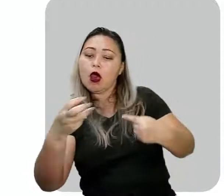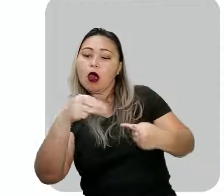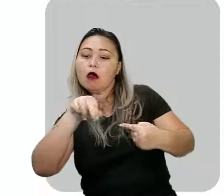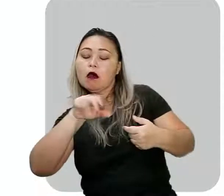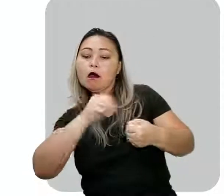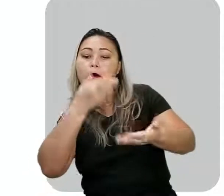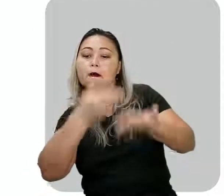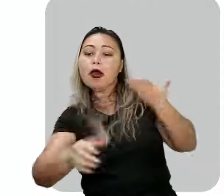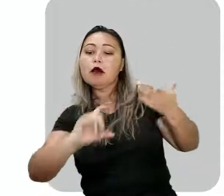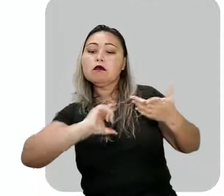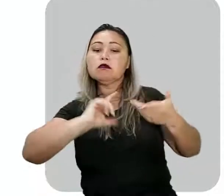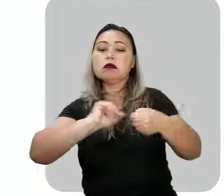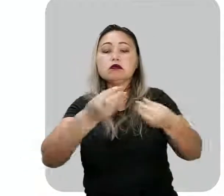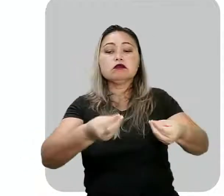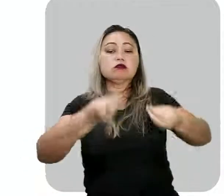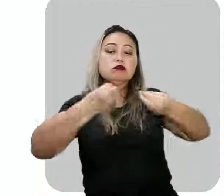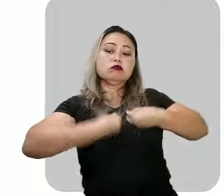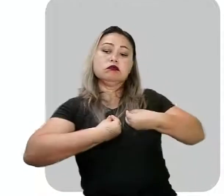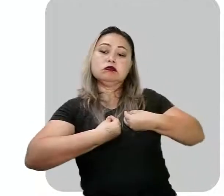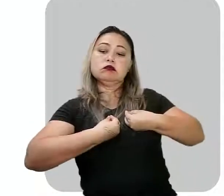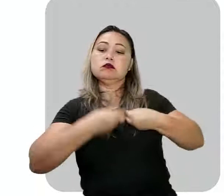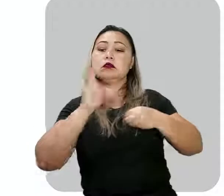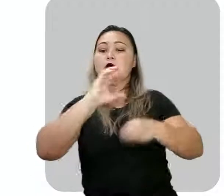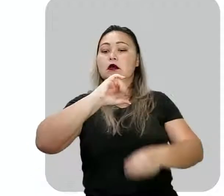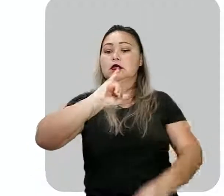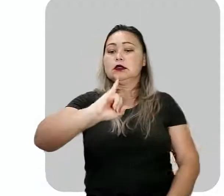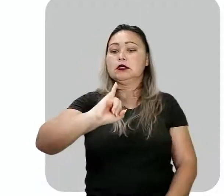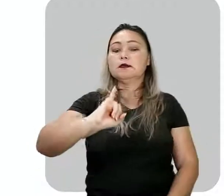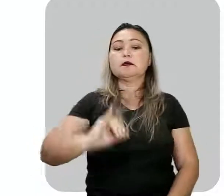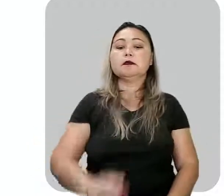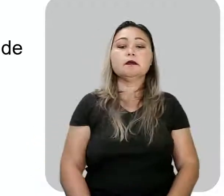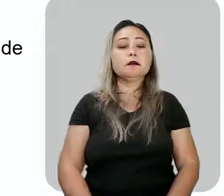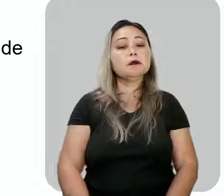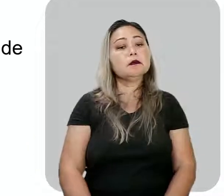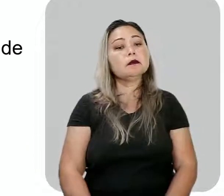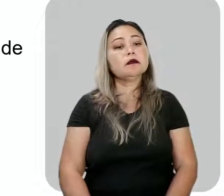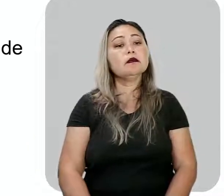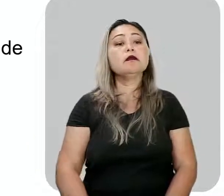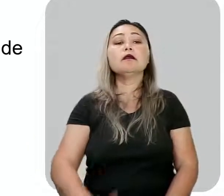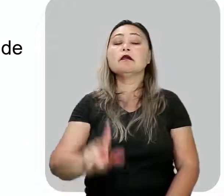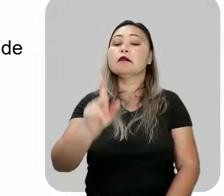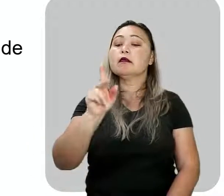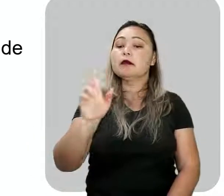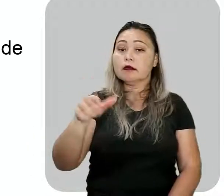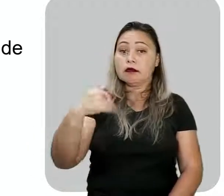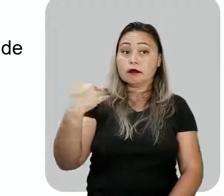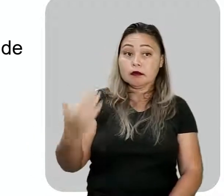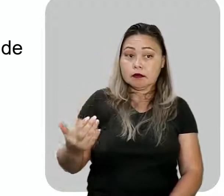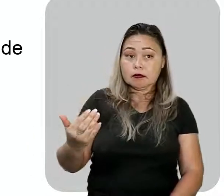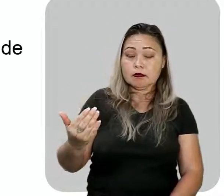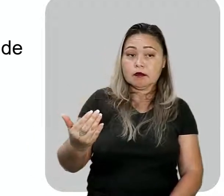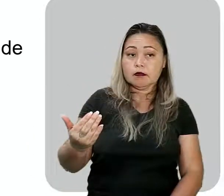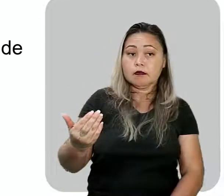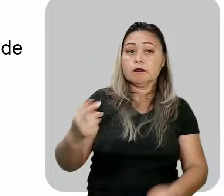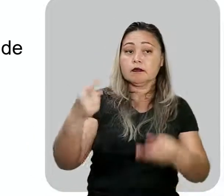perde o amuleto, que ganhou de Si. Ok? Nós temos aí mais três. Vamos